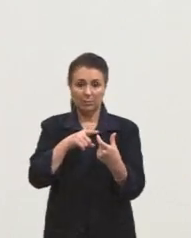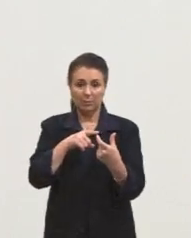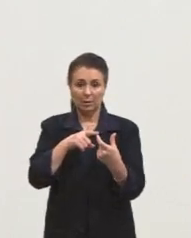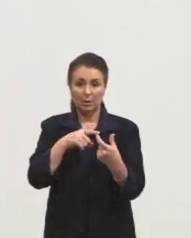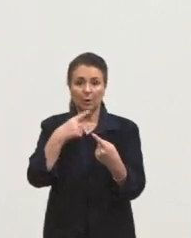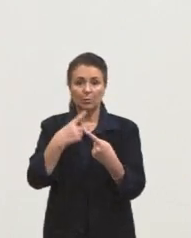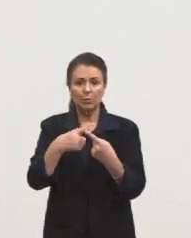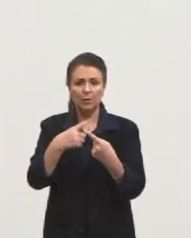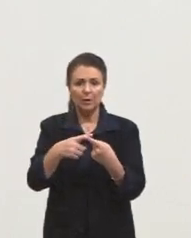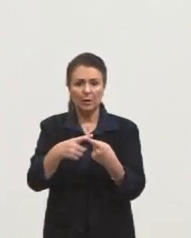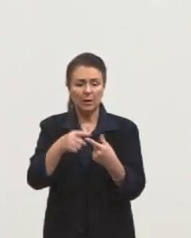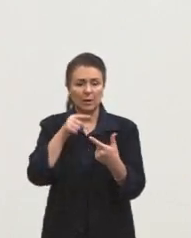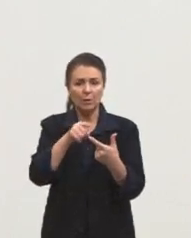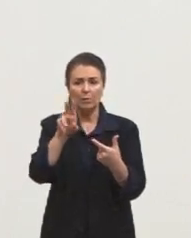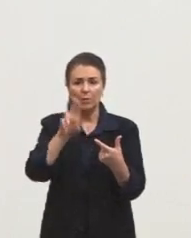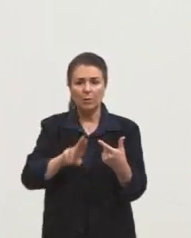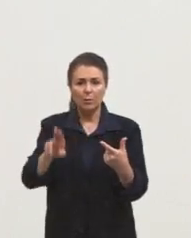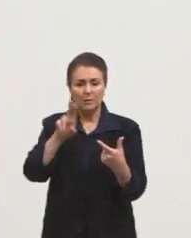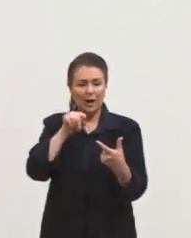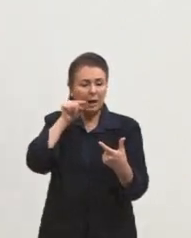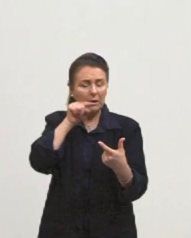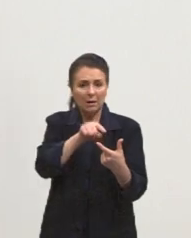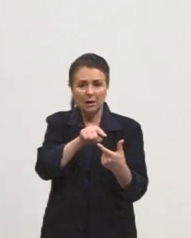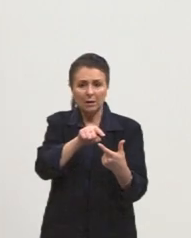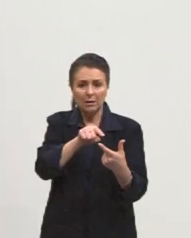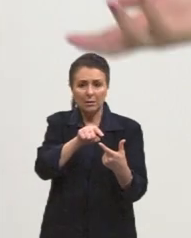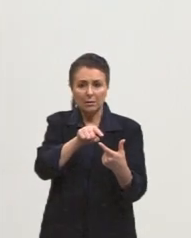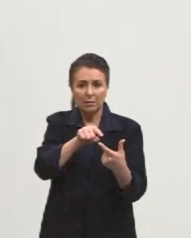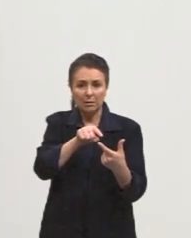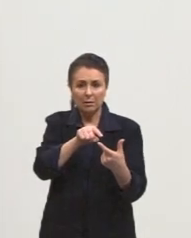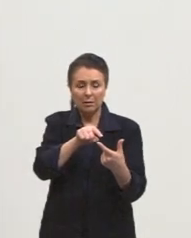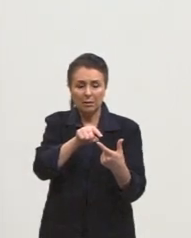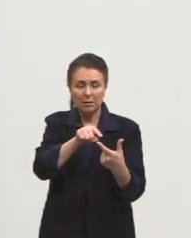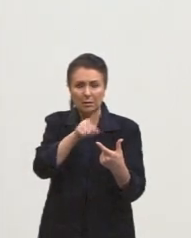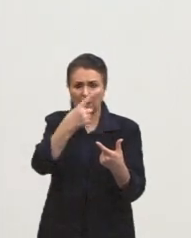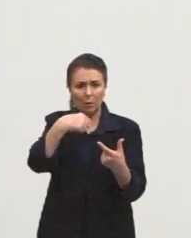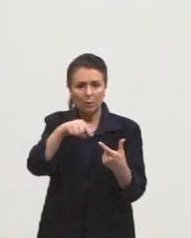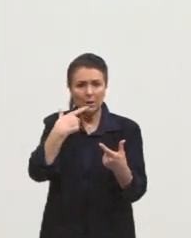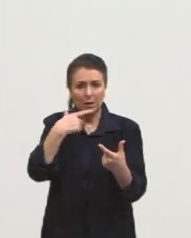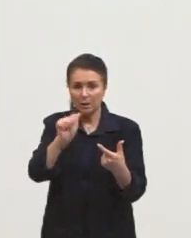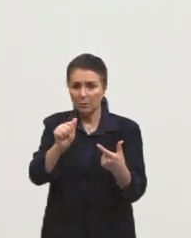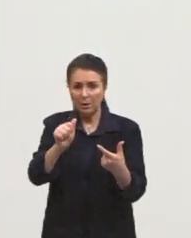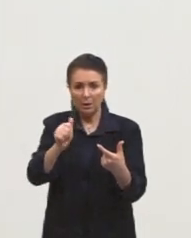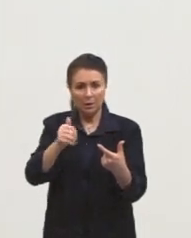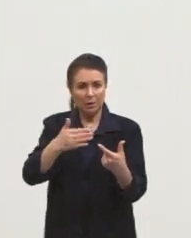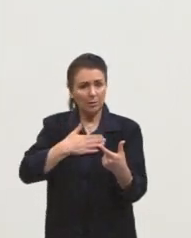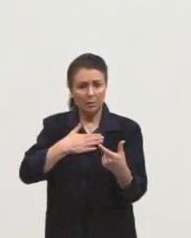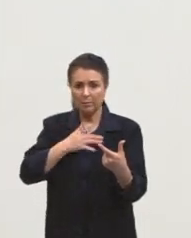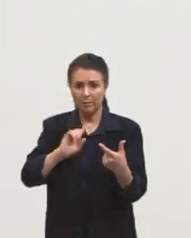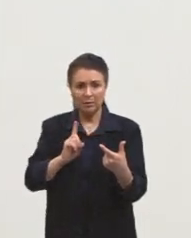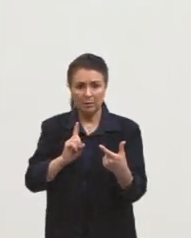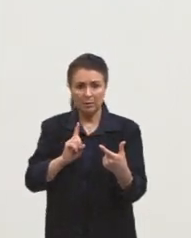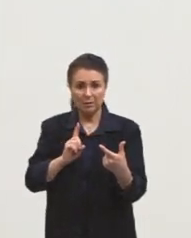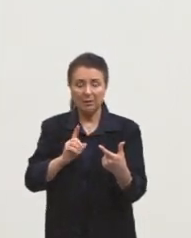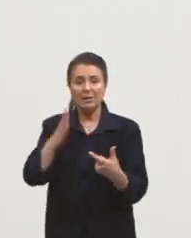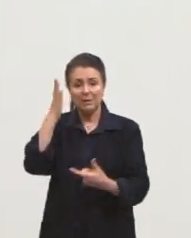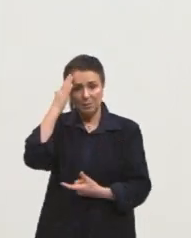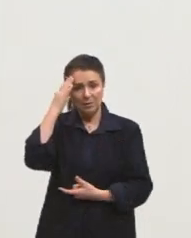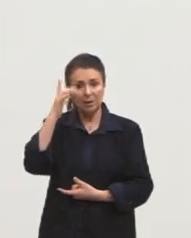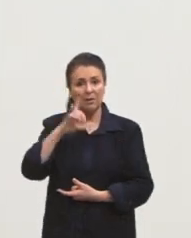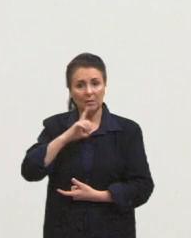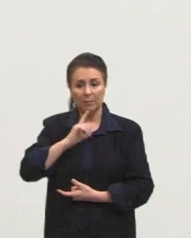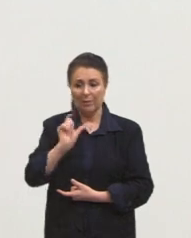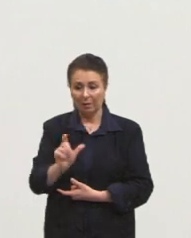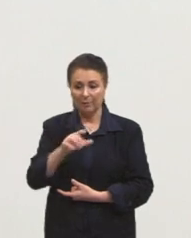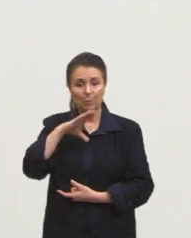dificultar a minha vida e vou usar aquele da língua estrangeira? Não precisa. Se tem, se eu sei que existe e